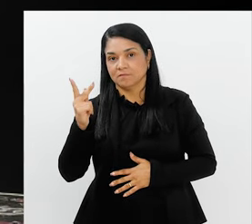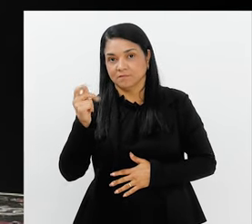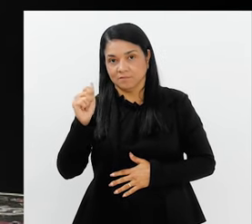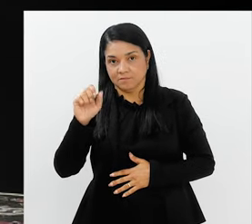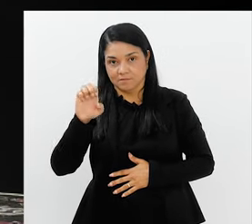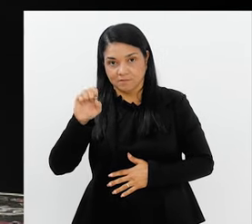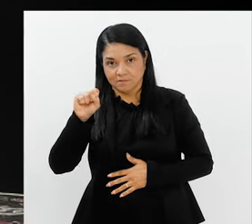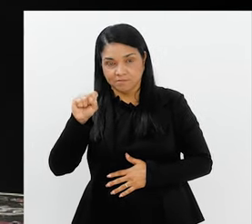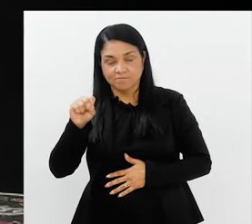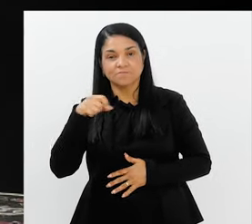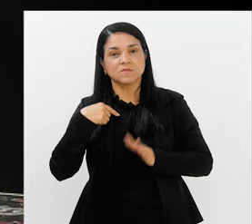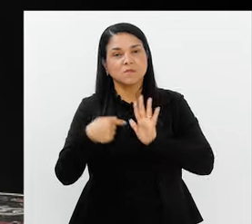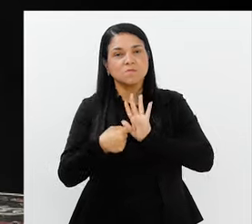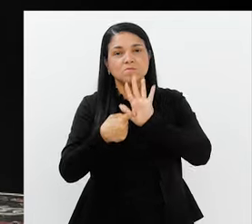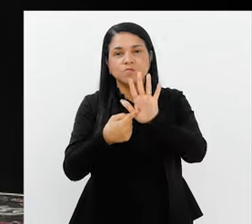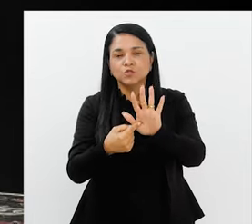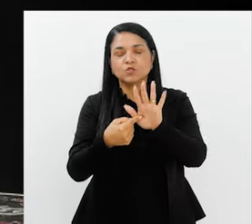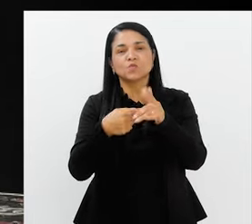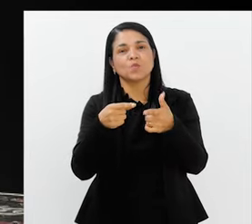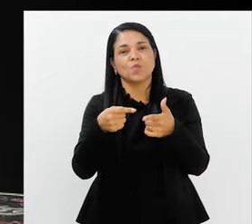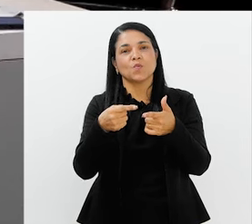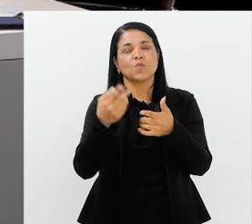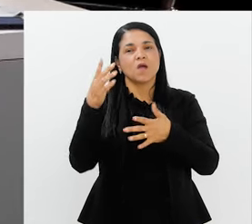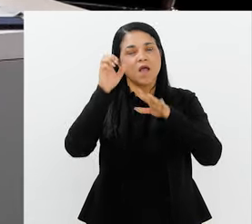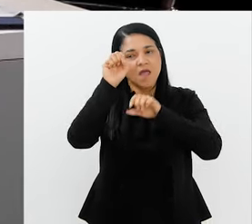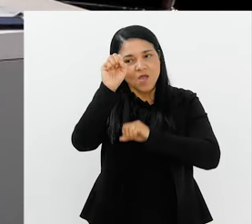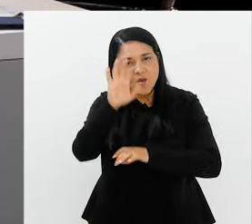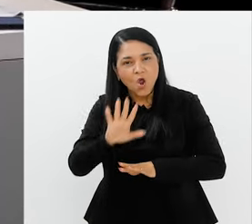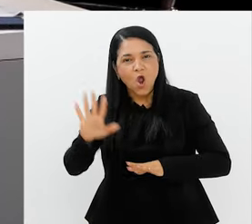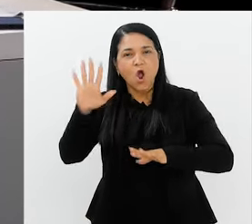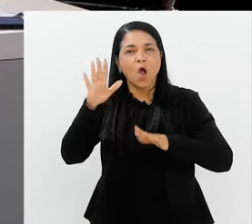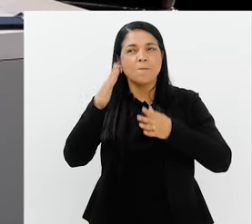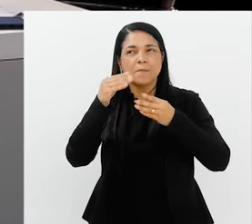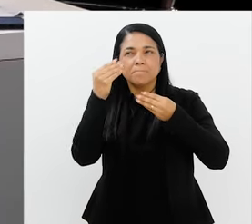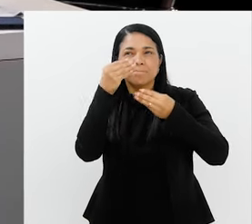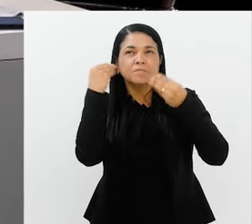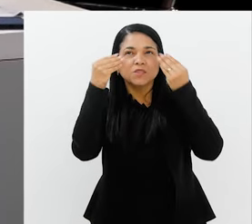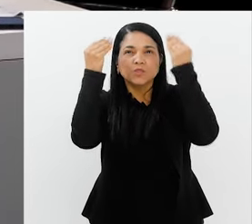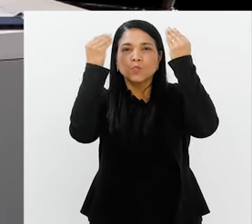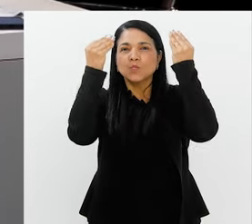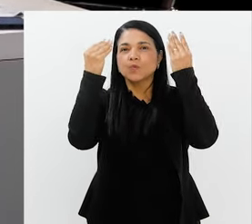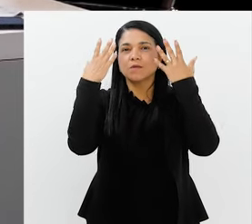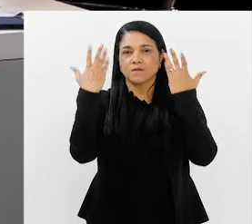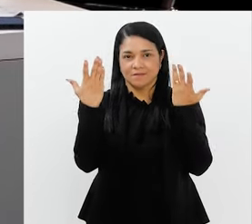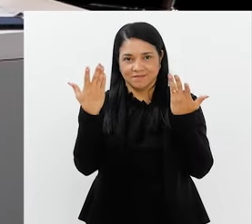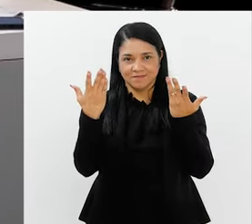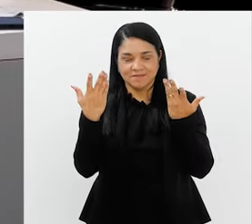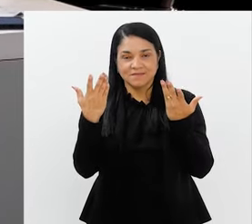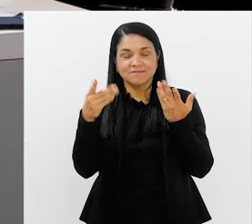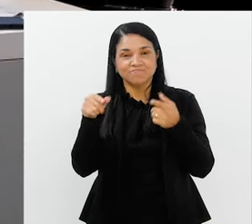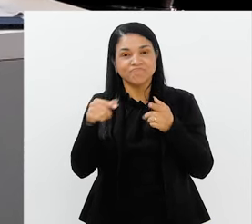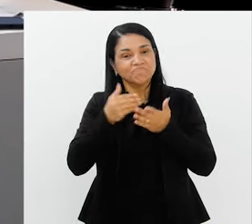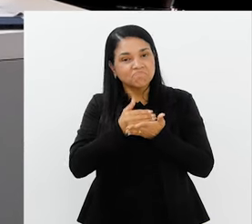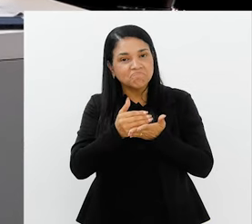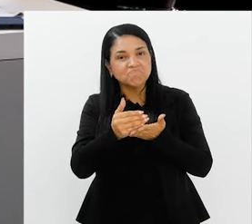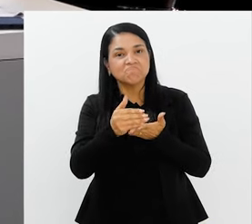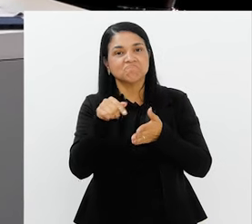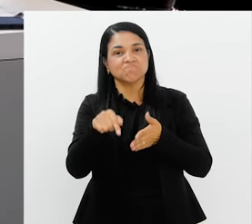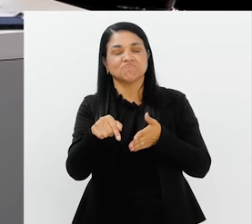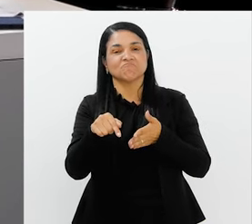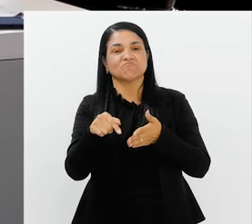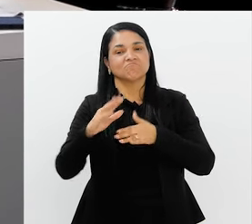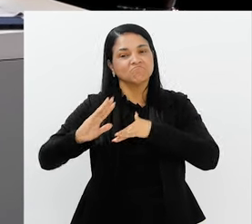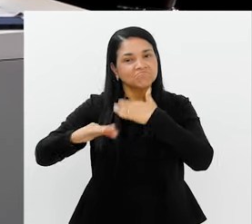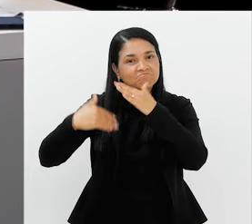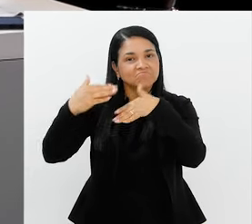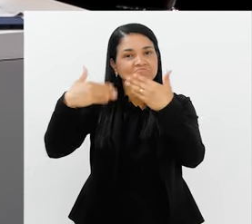Então, a Rosa trouxe essa leitura teatral, né? Europeia, da pintura da Caride Branco. Então, eu acho que a partir daí a coisa